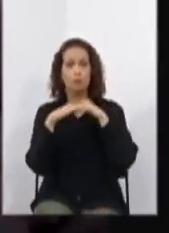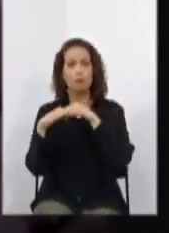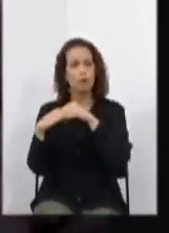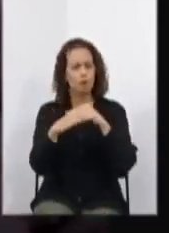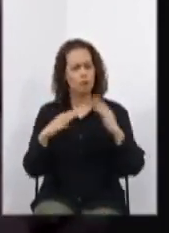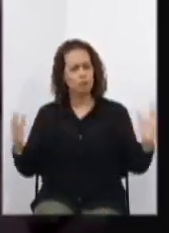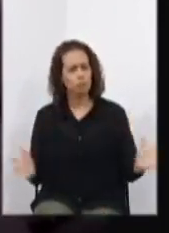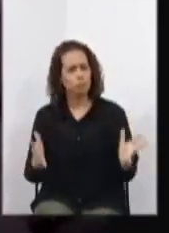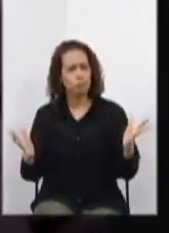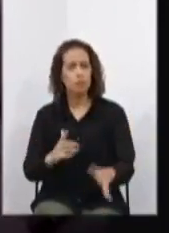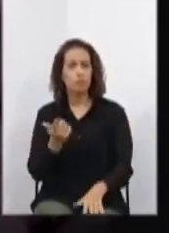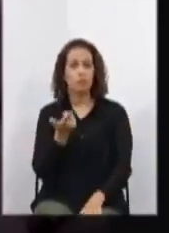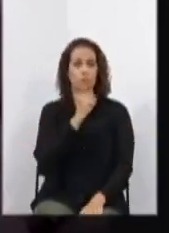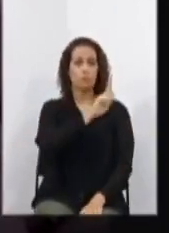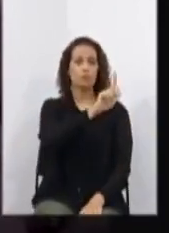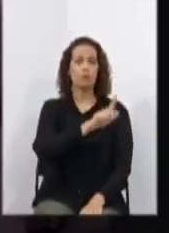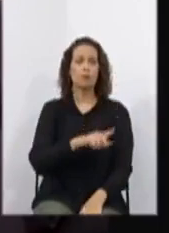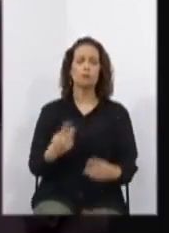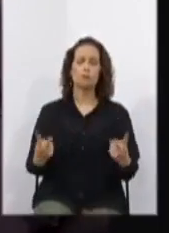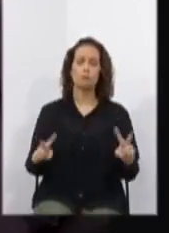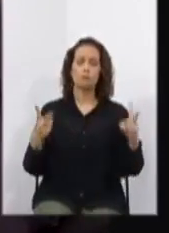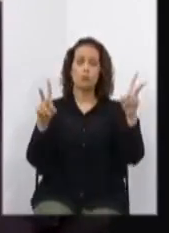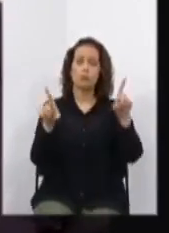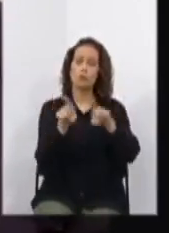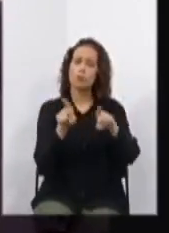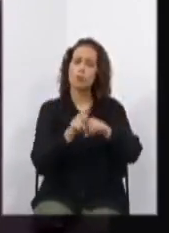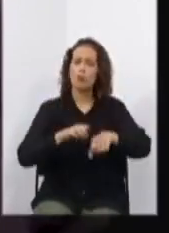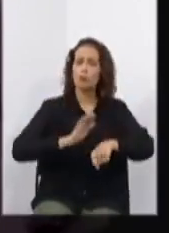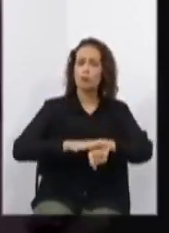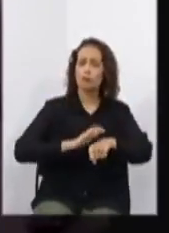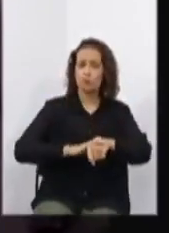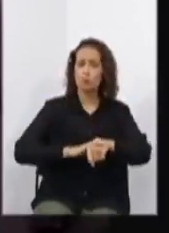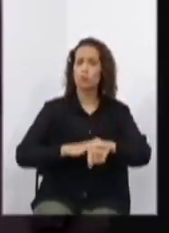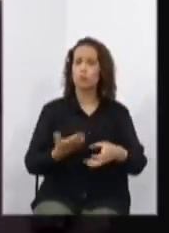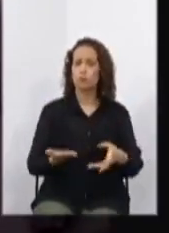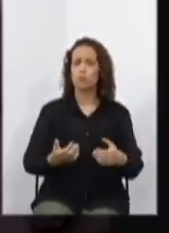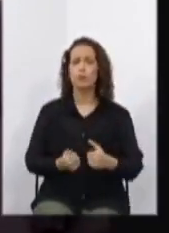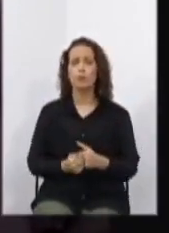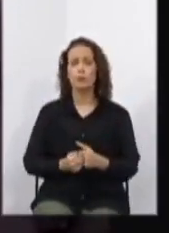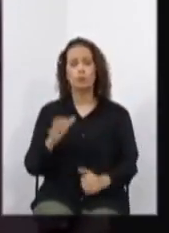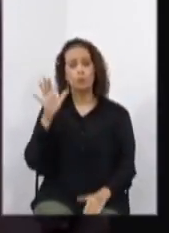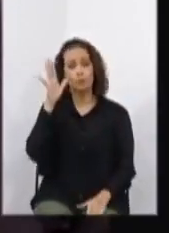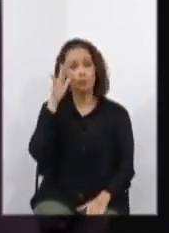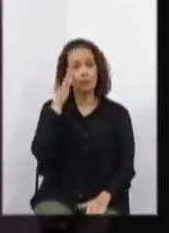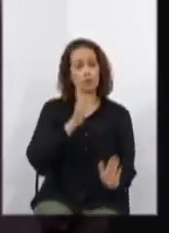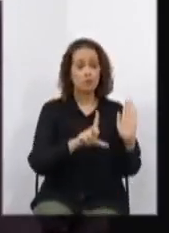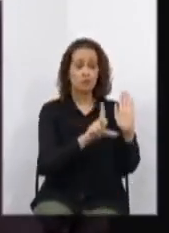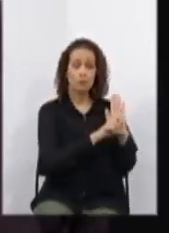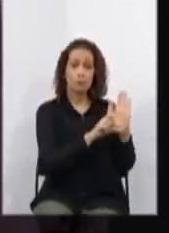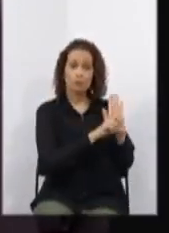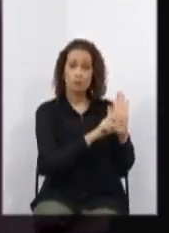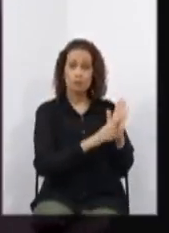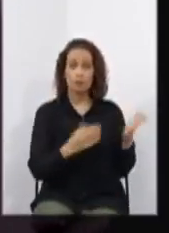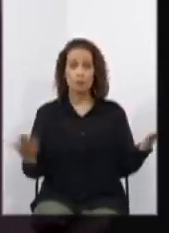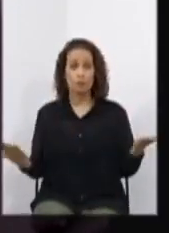conquista e o exercício de sua autonomia. Observada a legislação vigente.